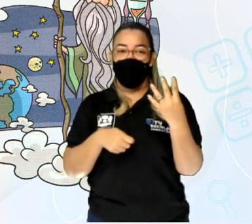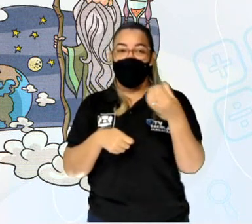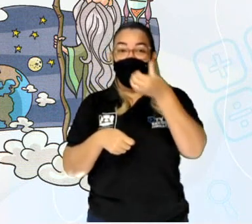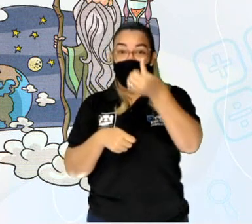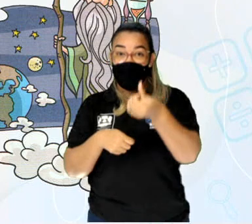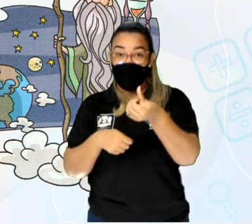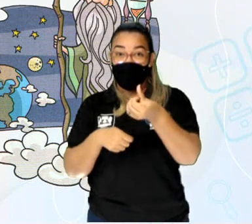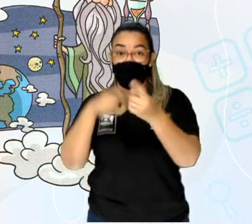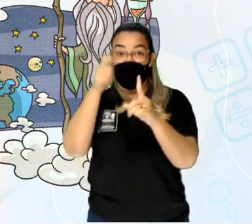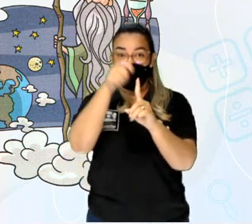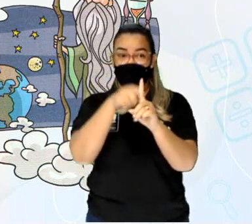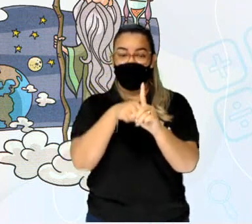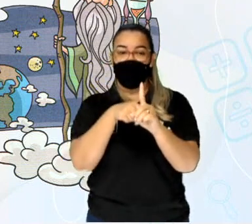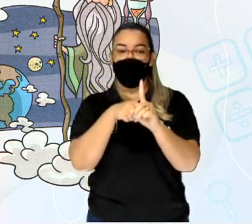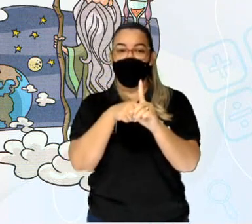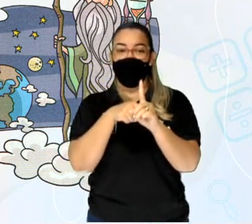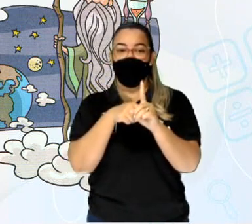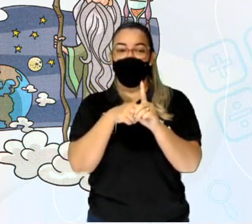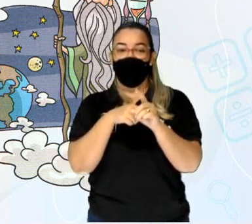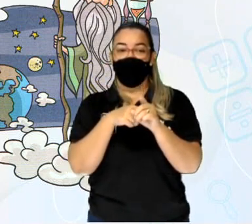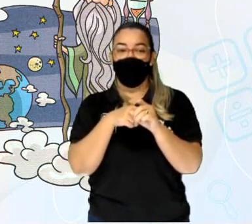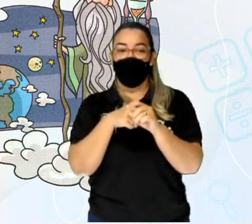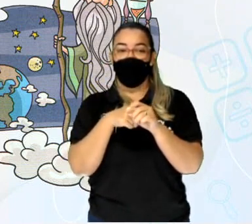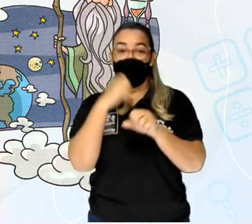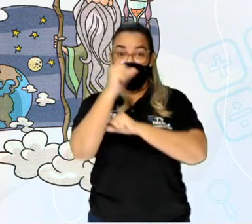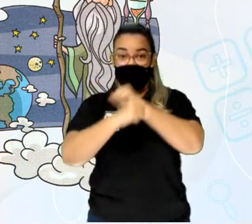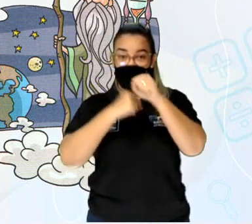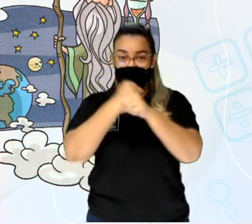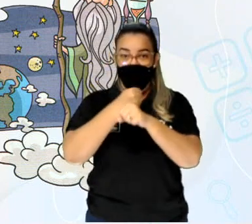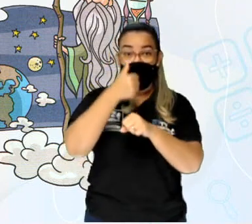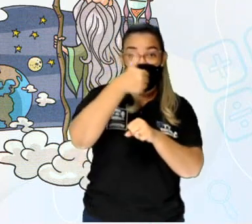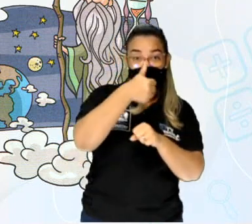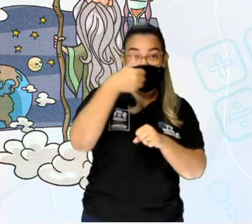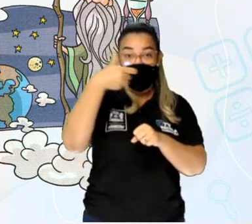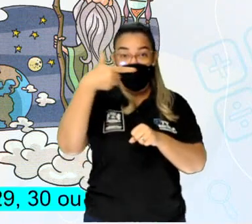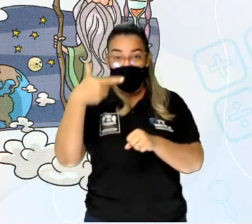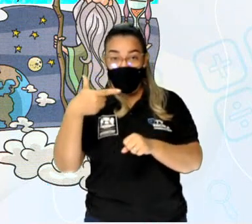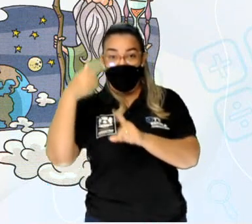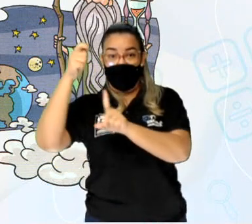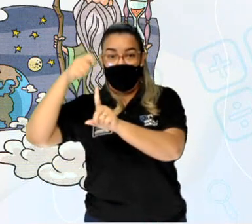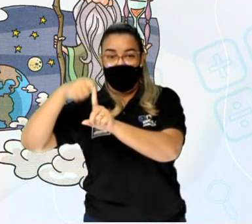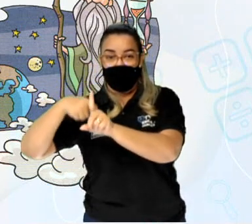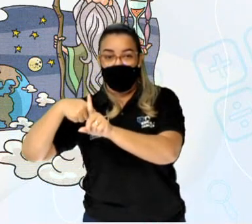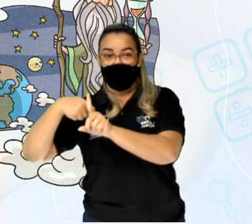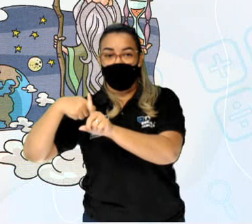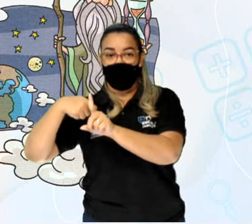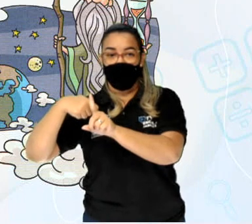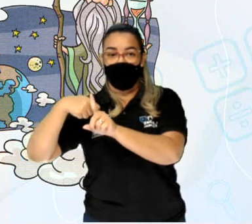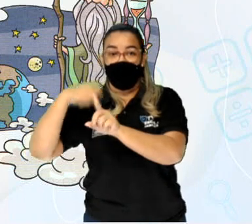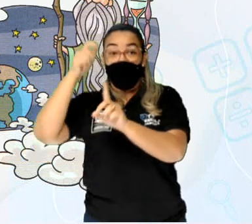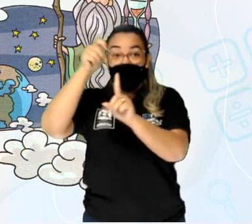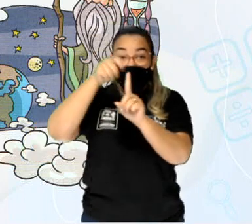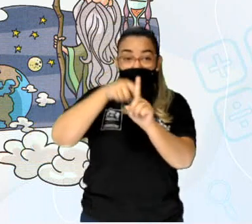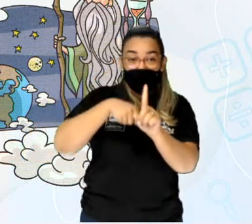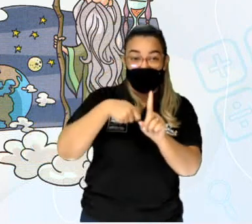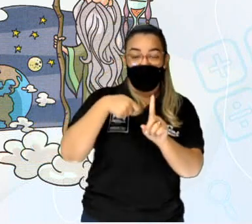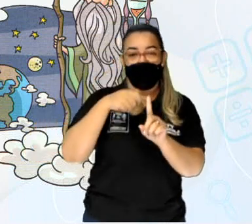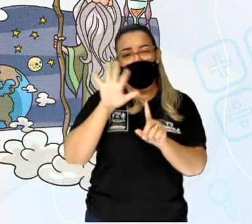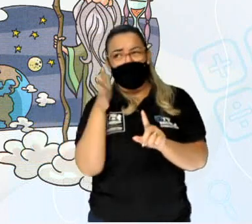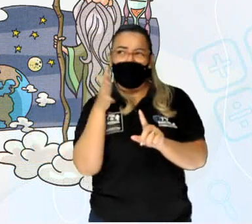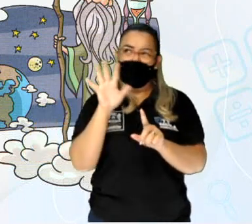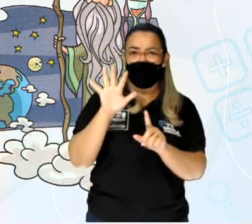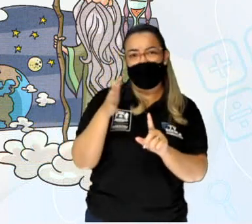Semestre, 6 meses. Ano, 12 meses. Mês é